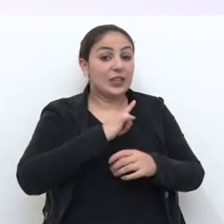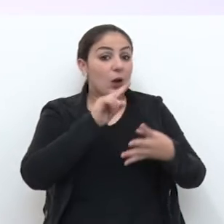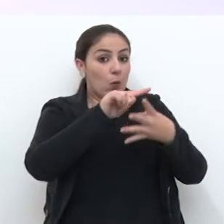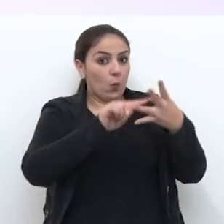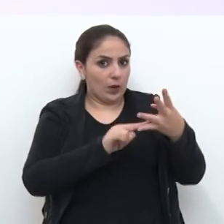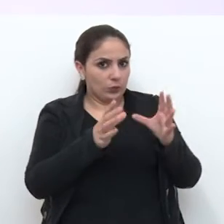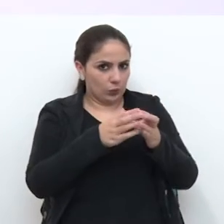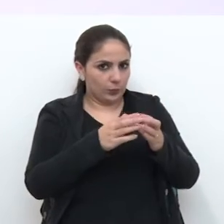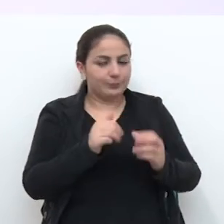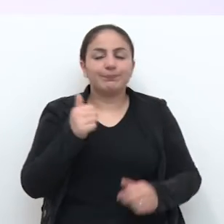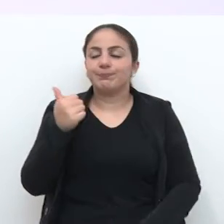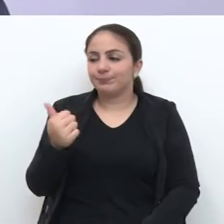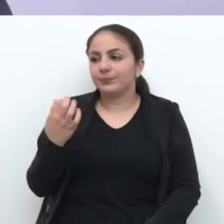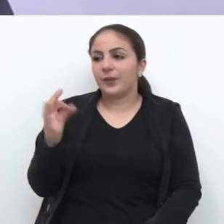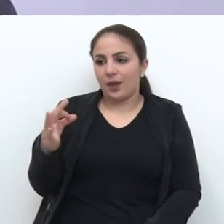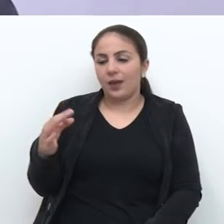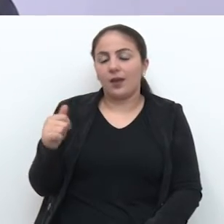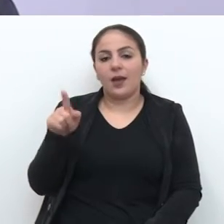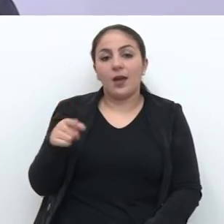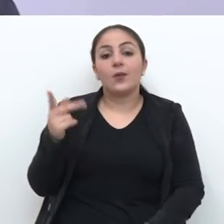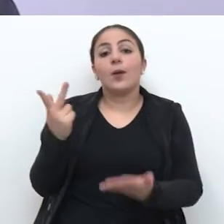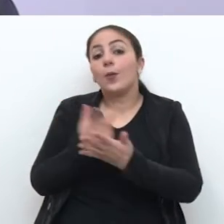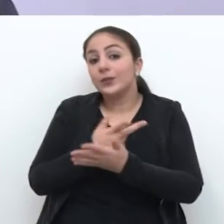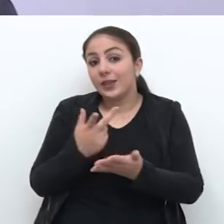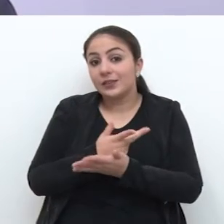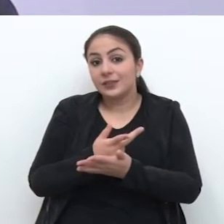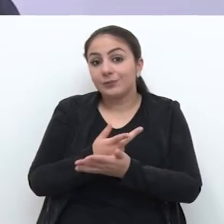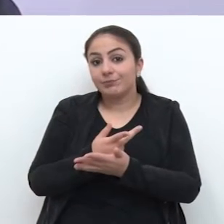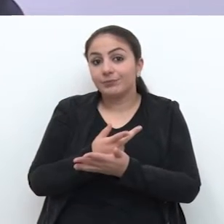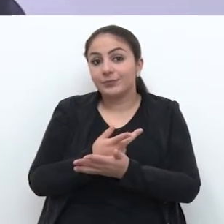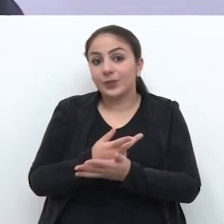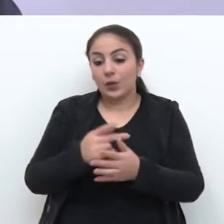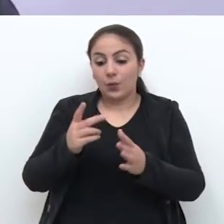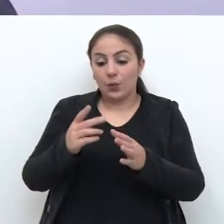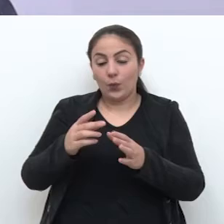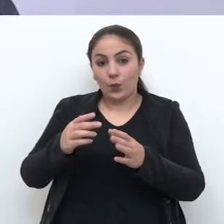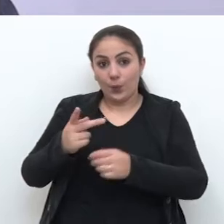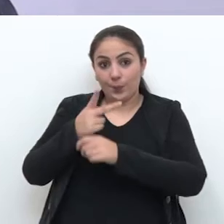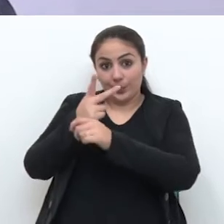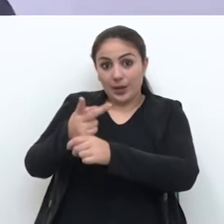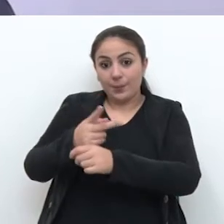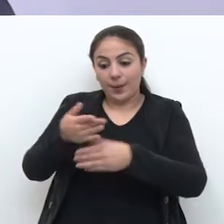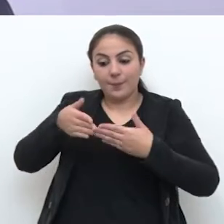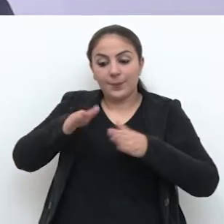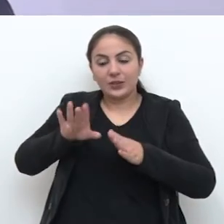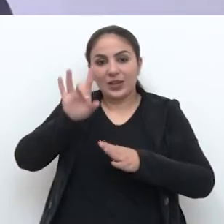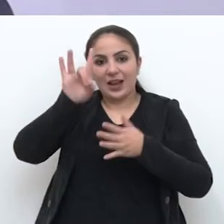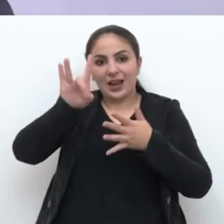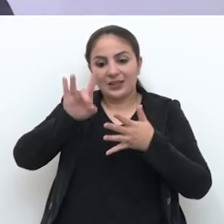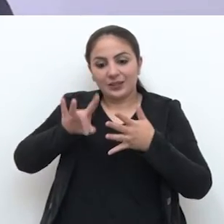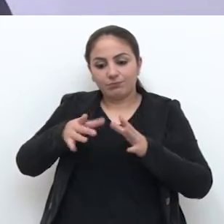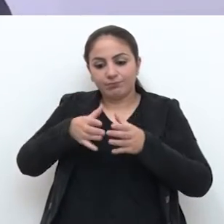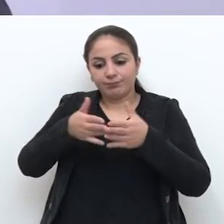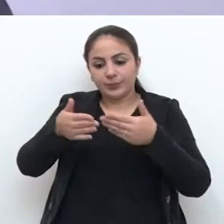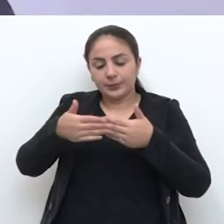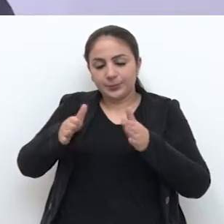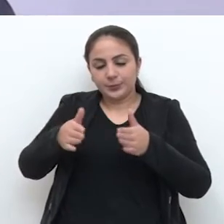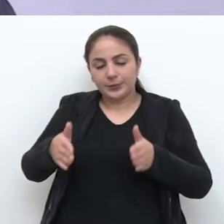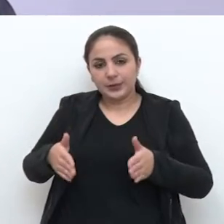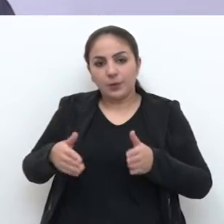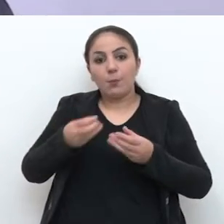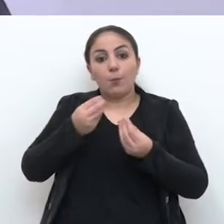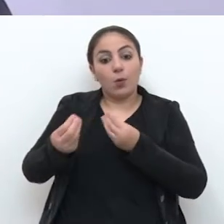categorias. Isso. O que acontece? O prêmio é aberto, em cada edição podem ser escolhidas